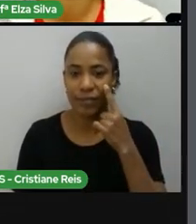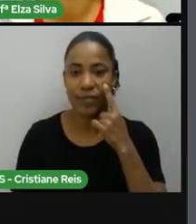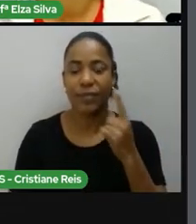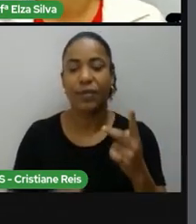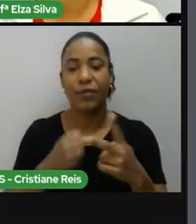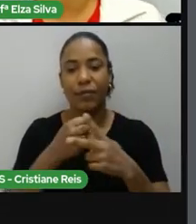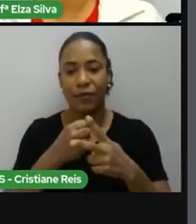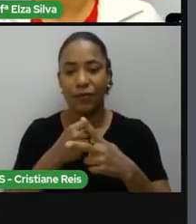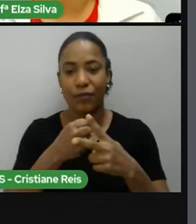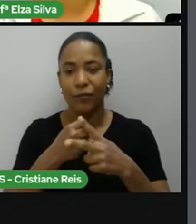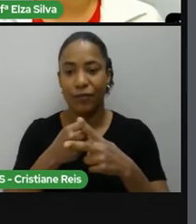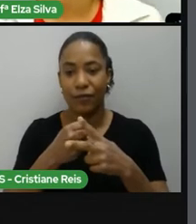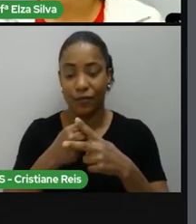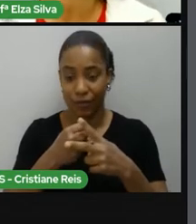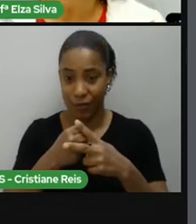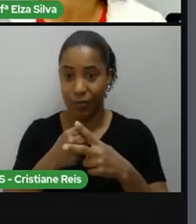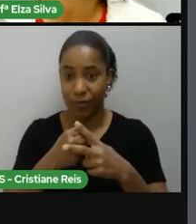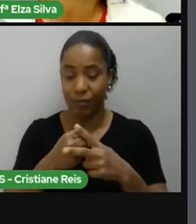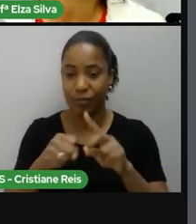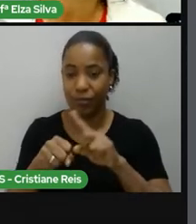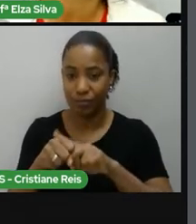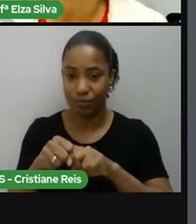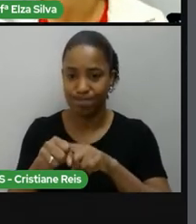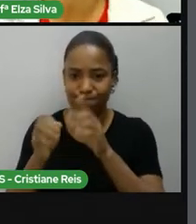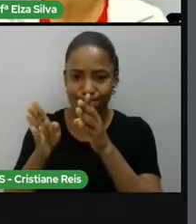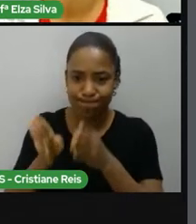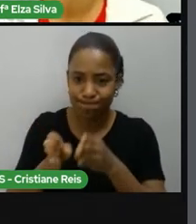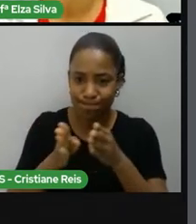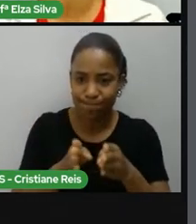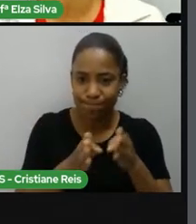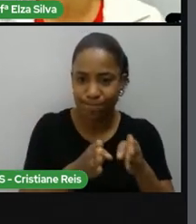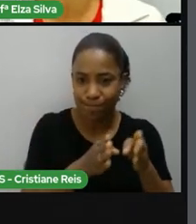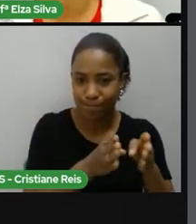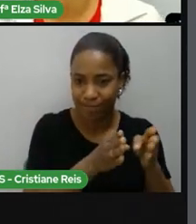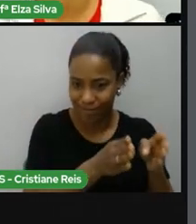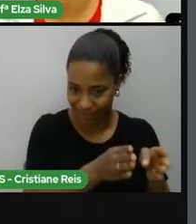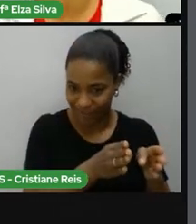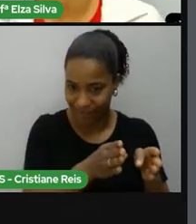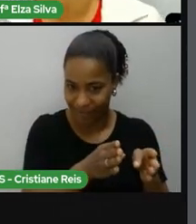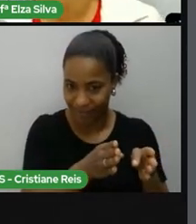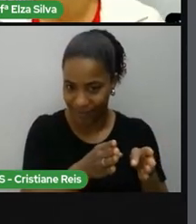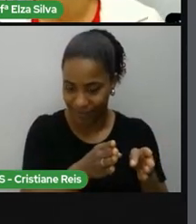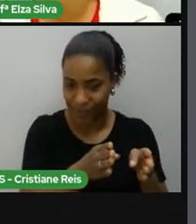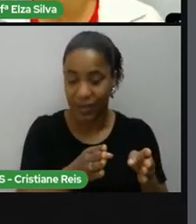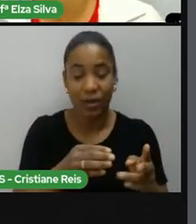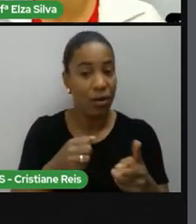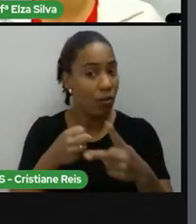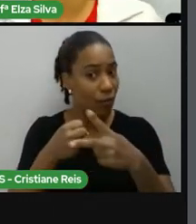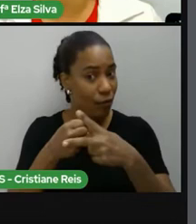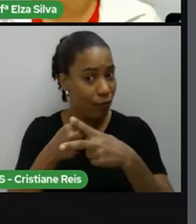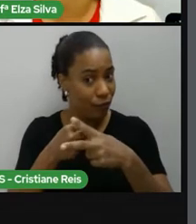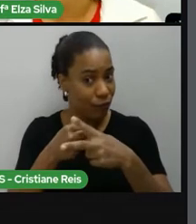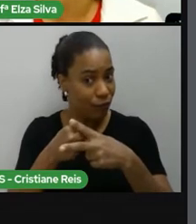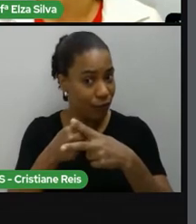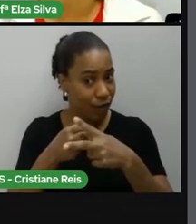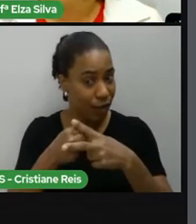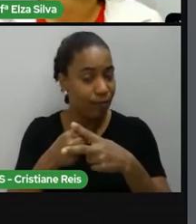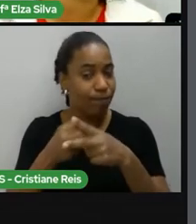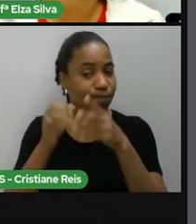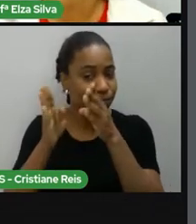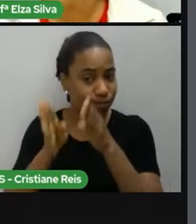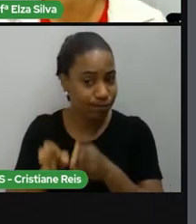que é utilizado predominantemente no Simple Past Text, ou seja, no tempo